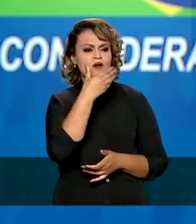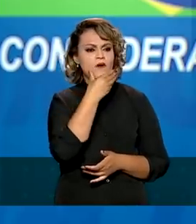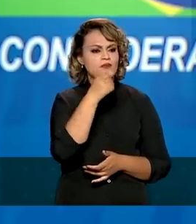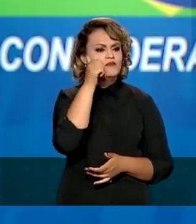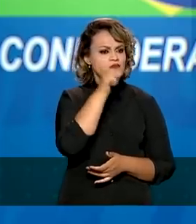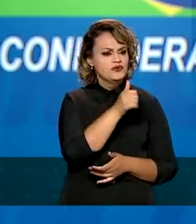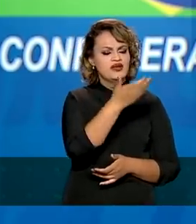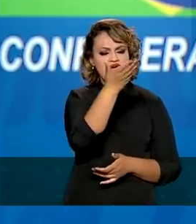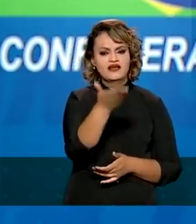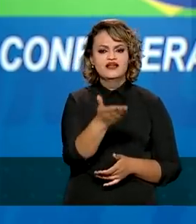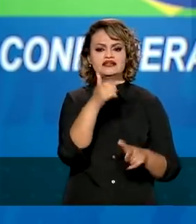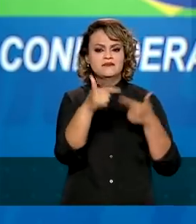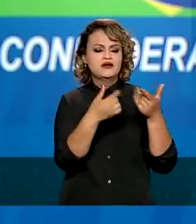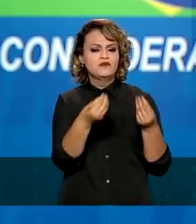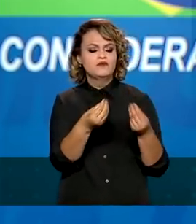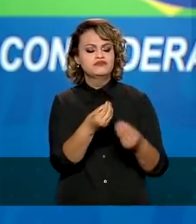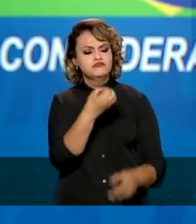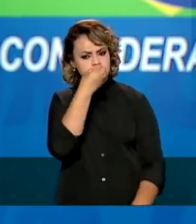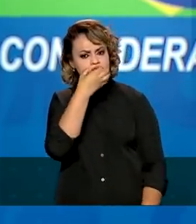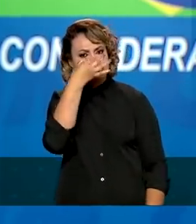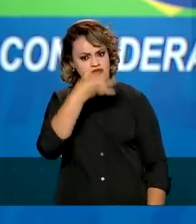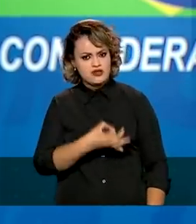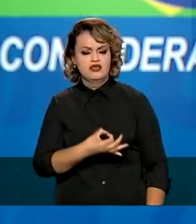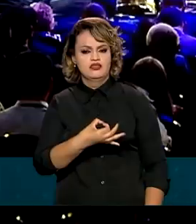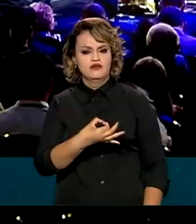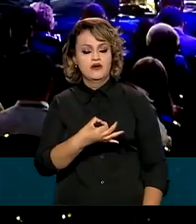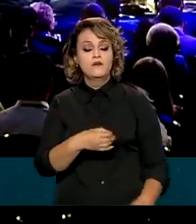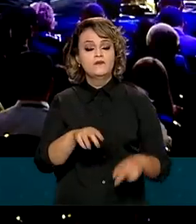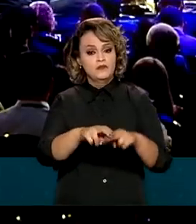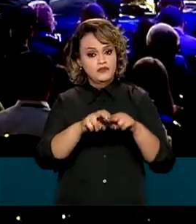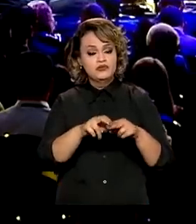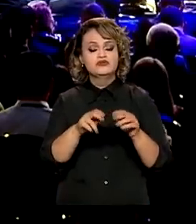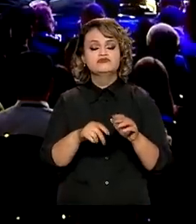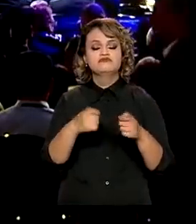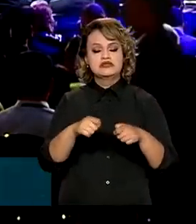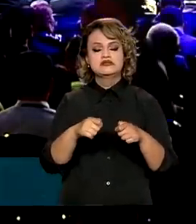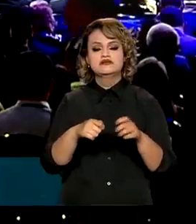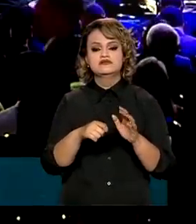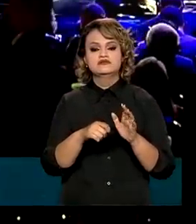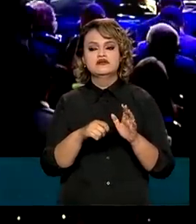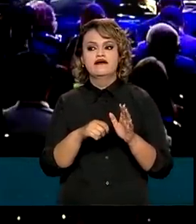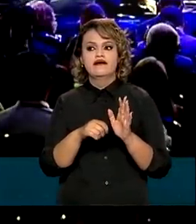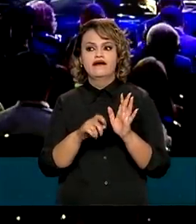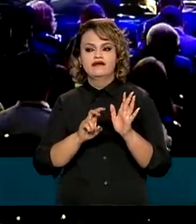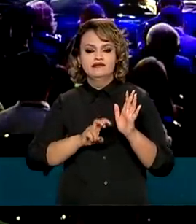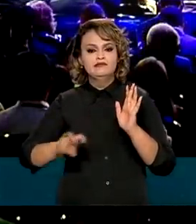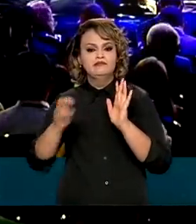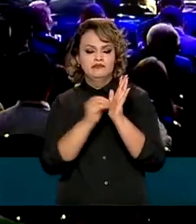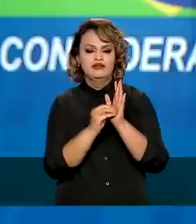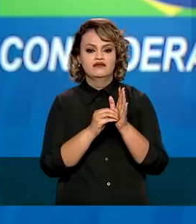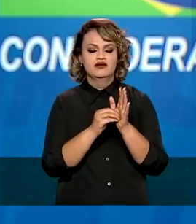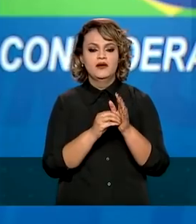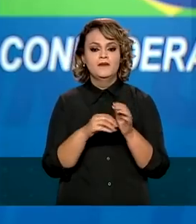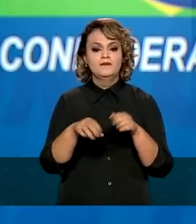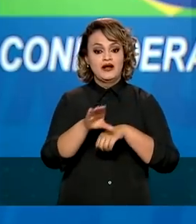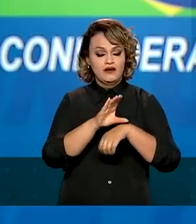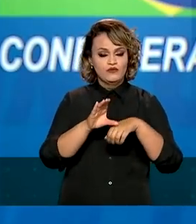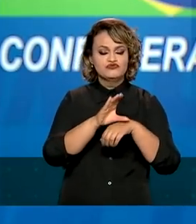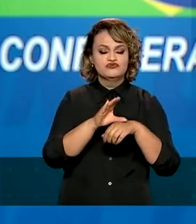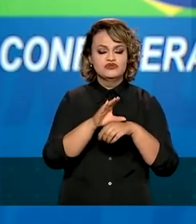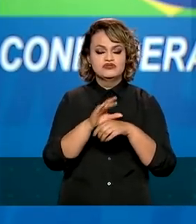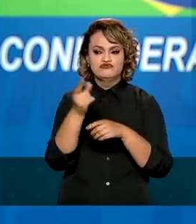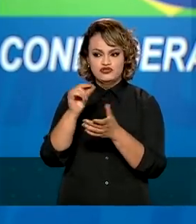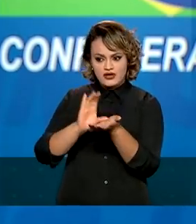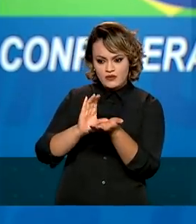de boa fé. Daí a natureza de uma emenda à Constituição que tirava a burocracia para fazer com que o recurso se destinasse